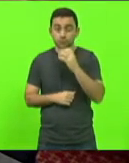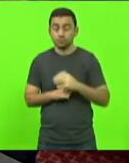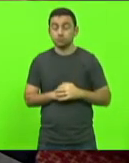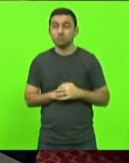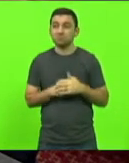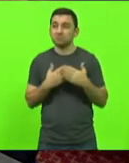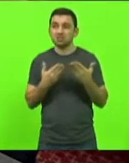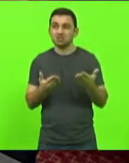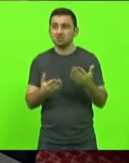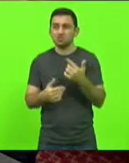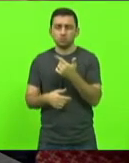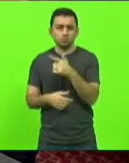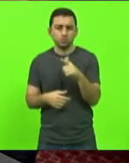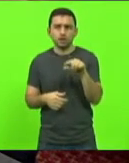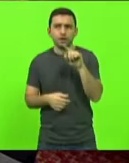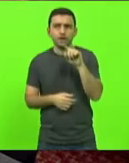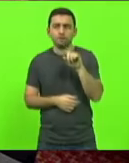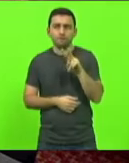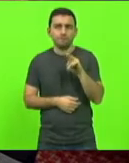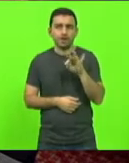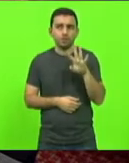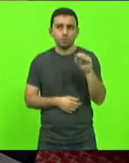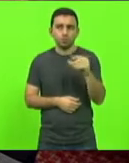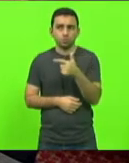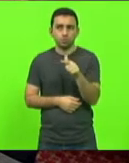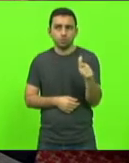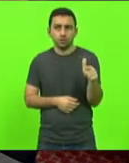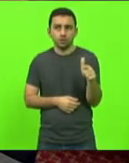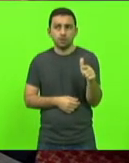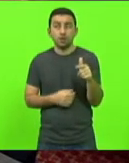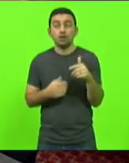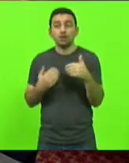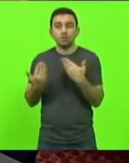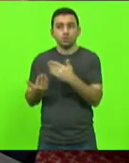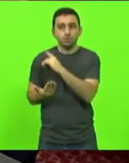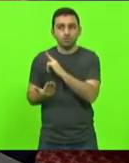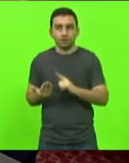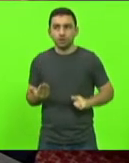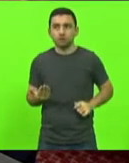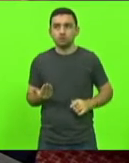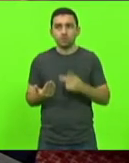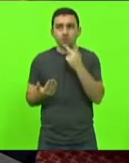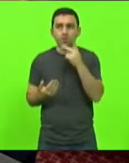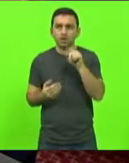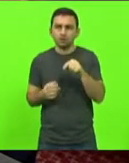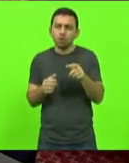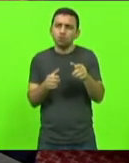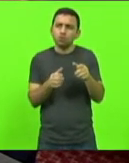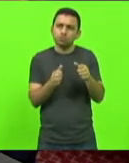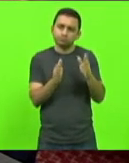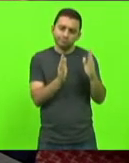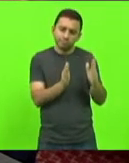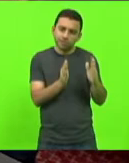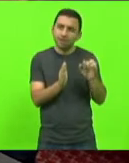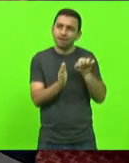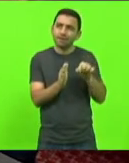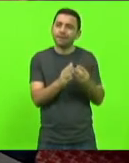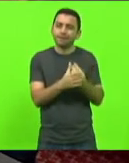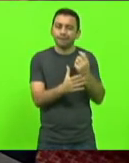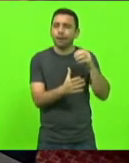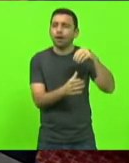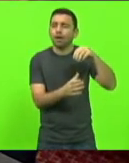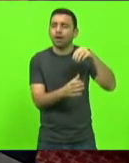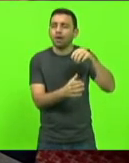nenhum veto do governo. O que o governo veta, deputado Adirce, é apenas uma pequena parte que cria obrigações